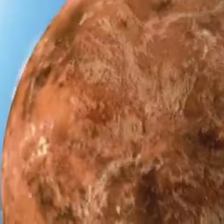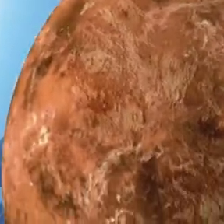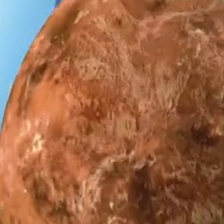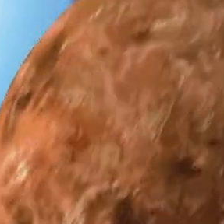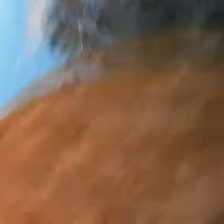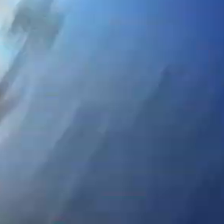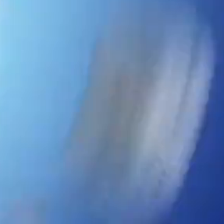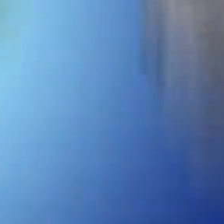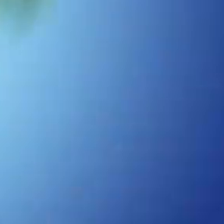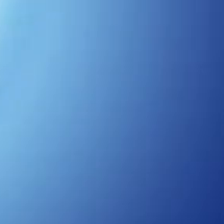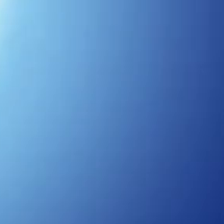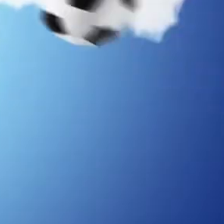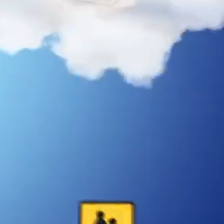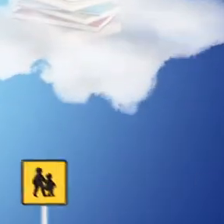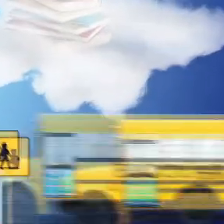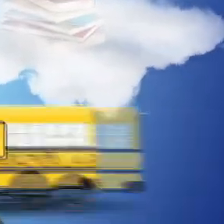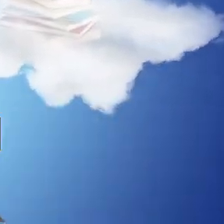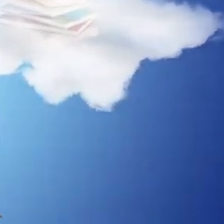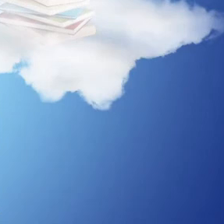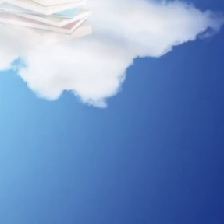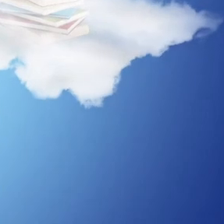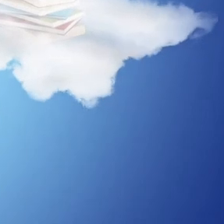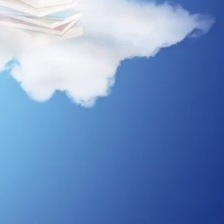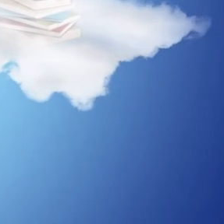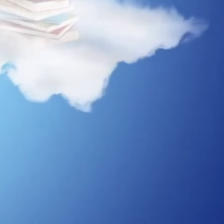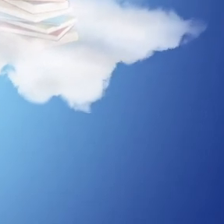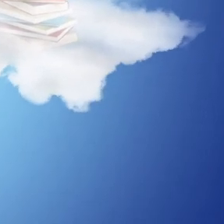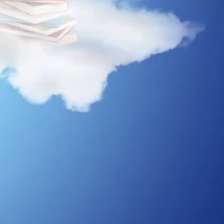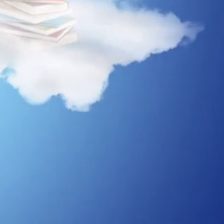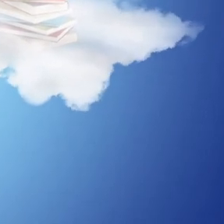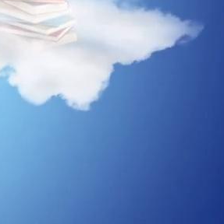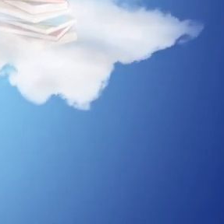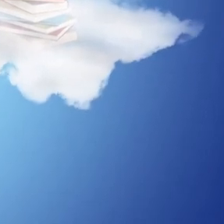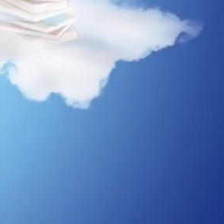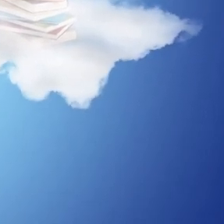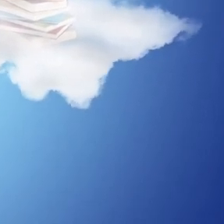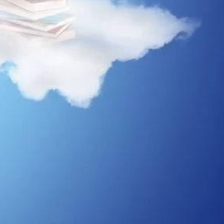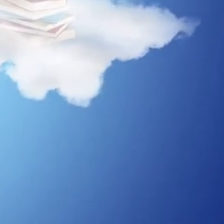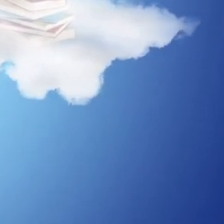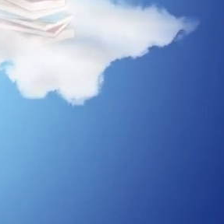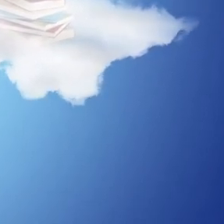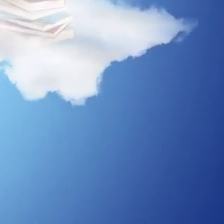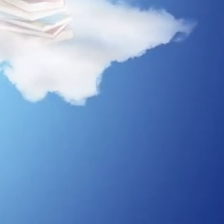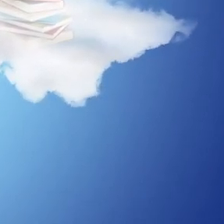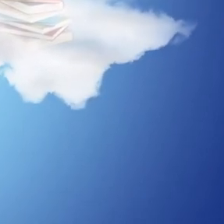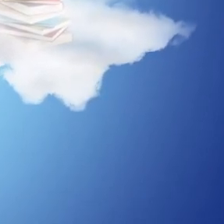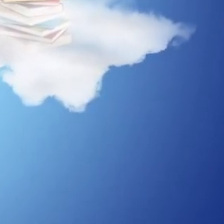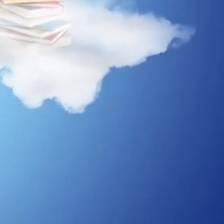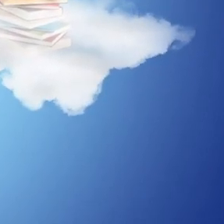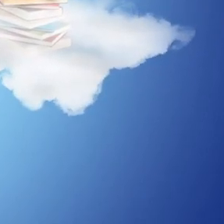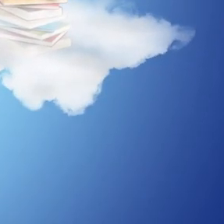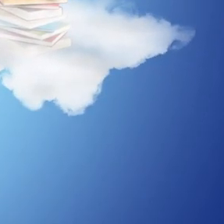mais.